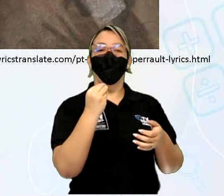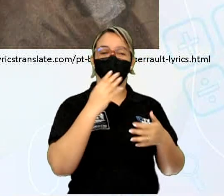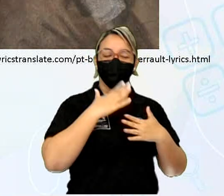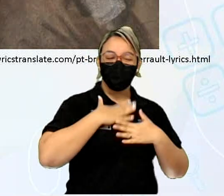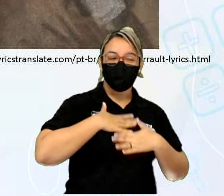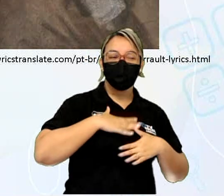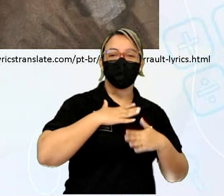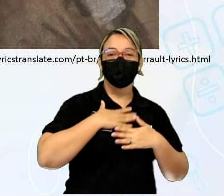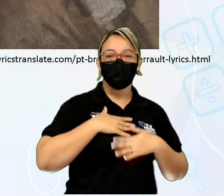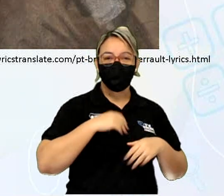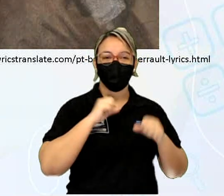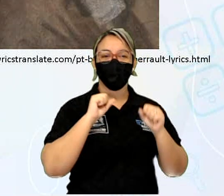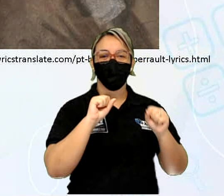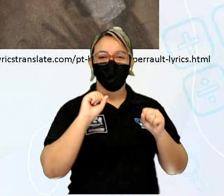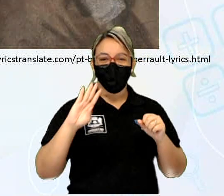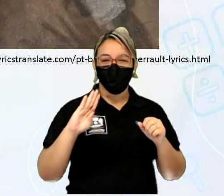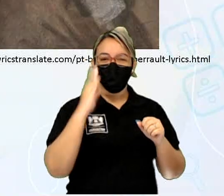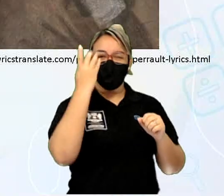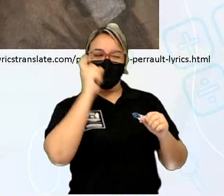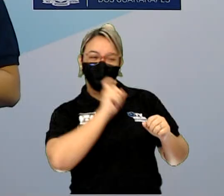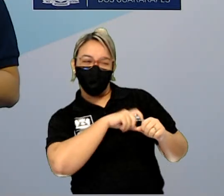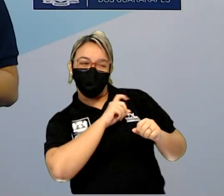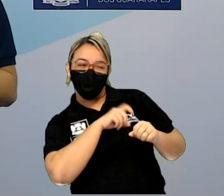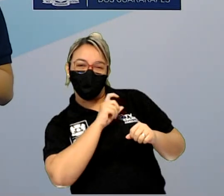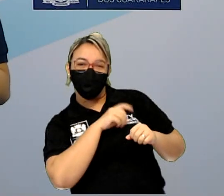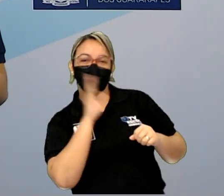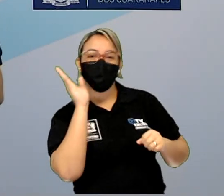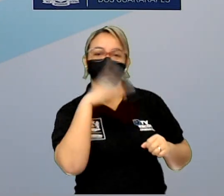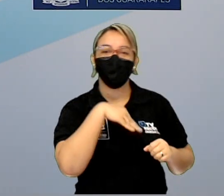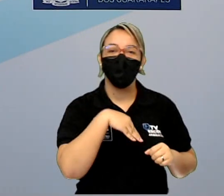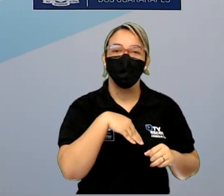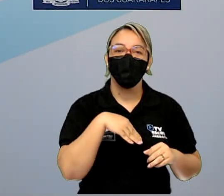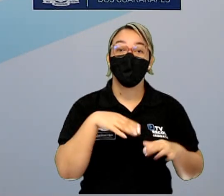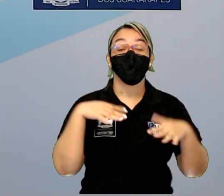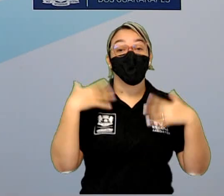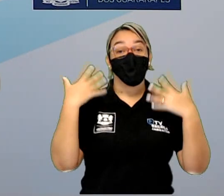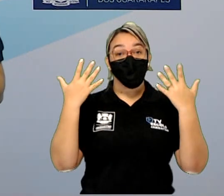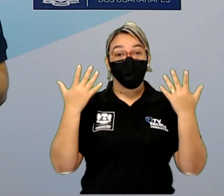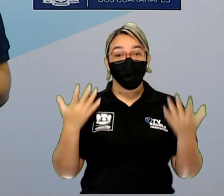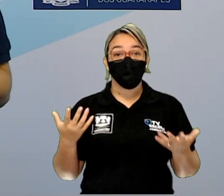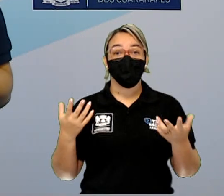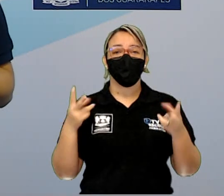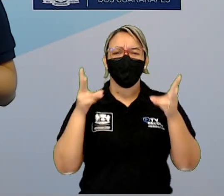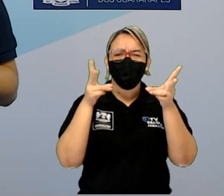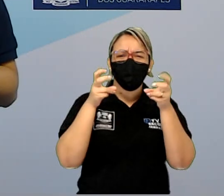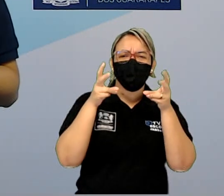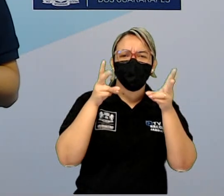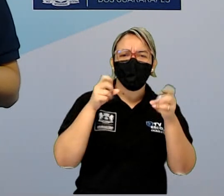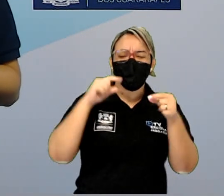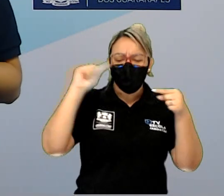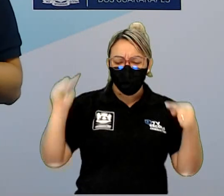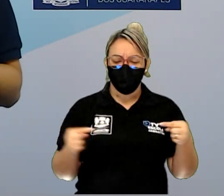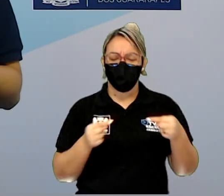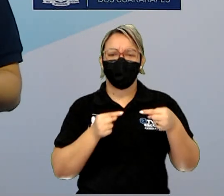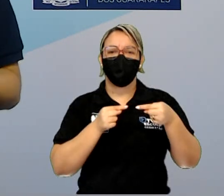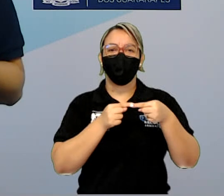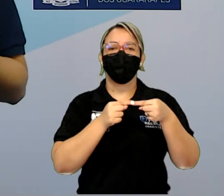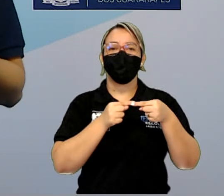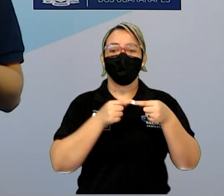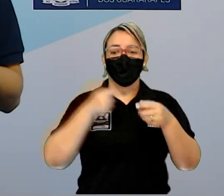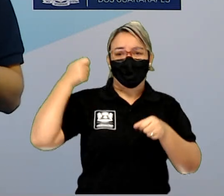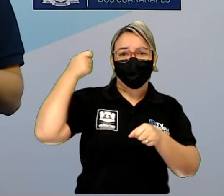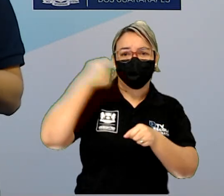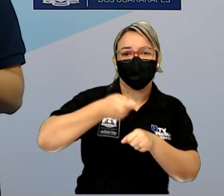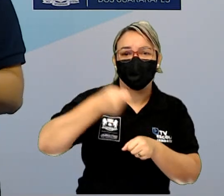são entre todos os mais perigosos. Então, o que nós vemos? Nós vemos aí Perrault sendo muito